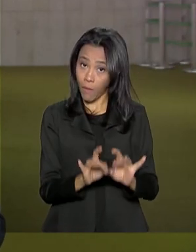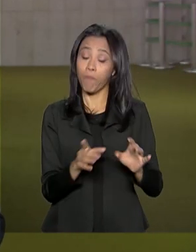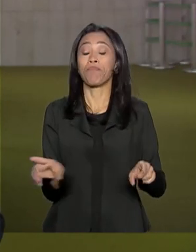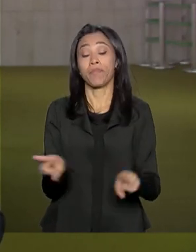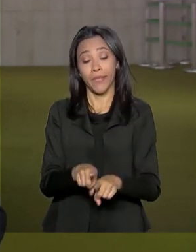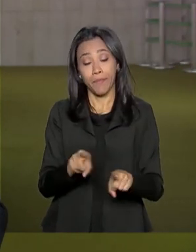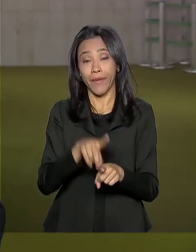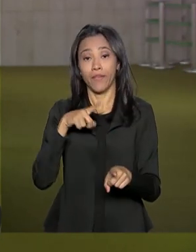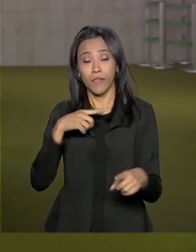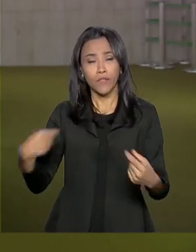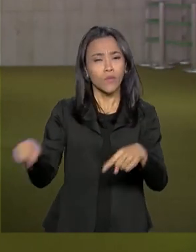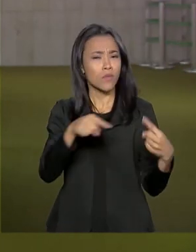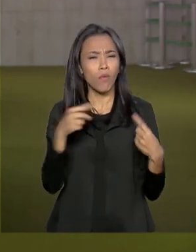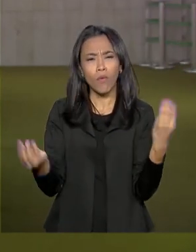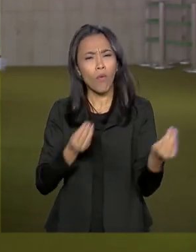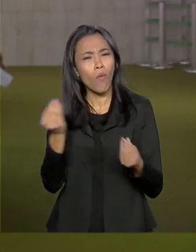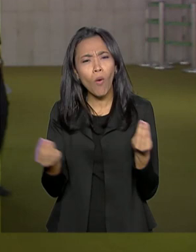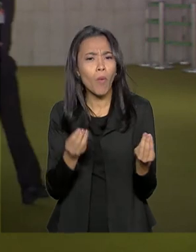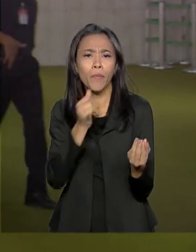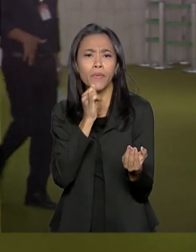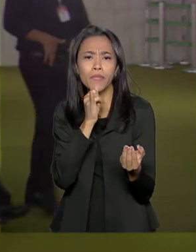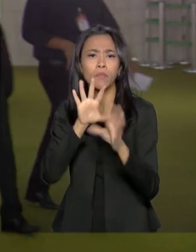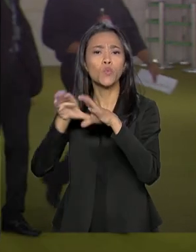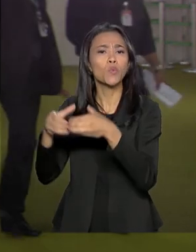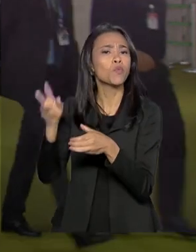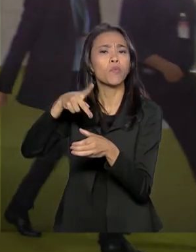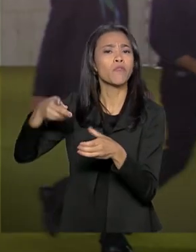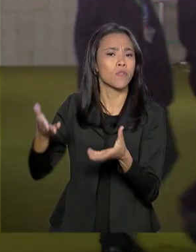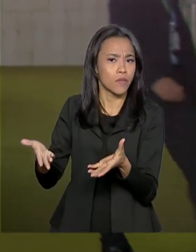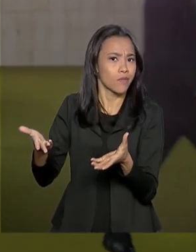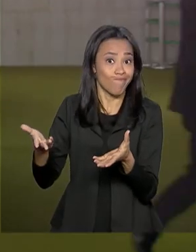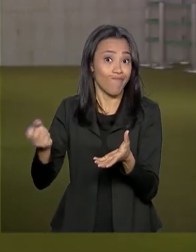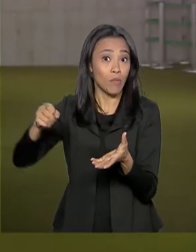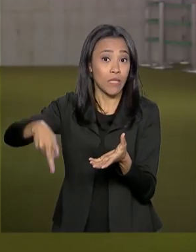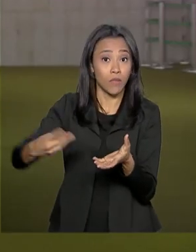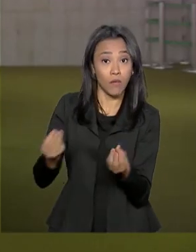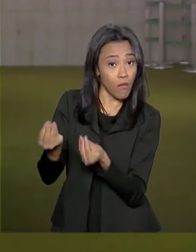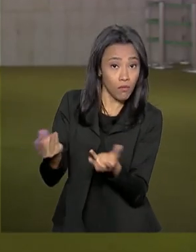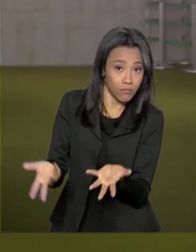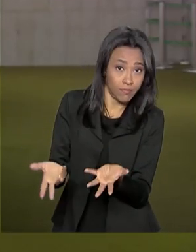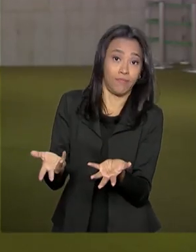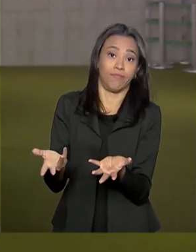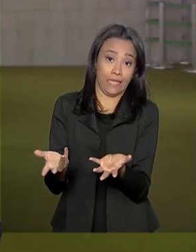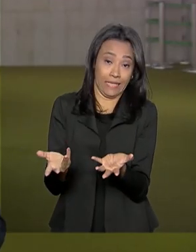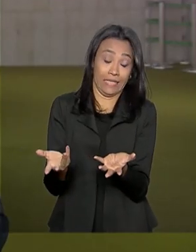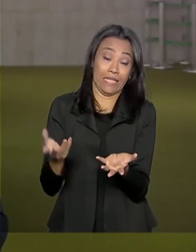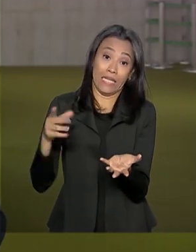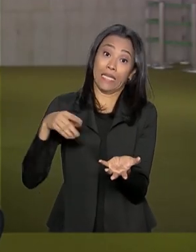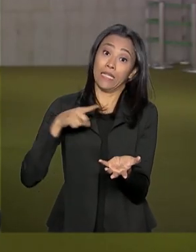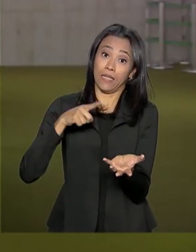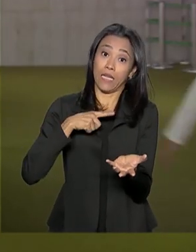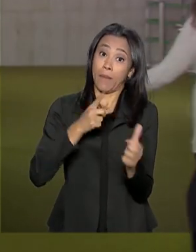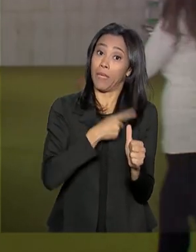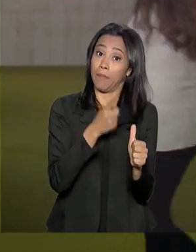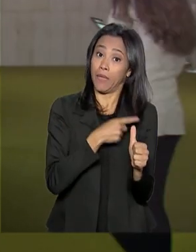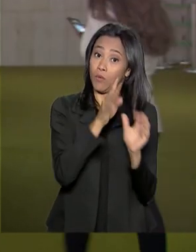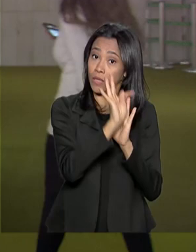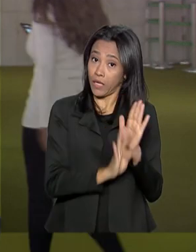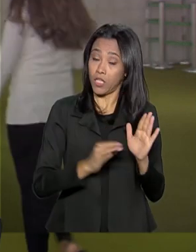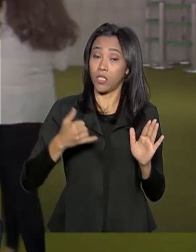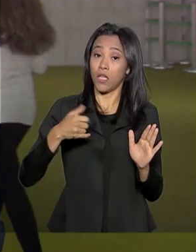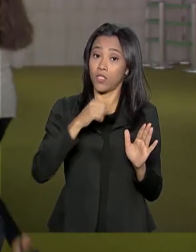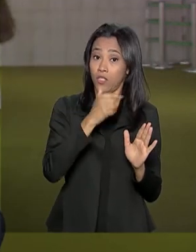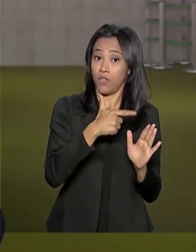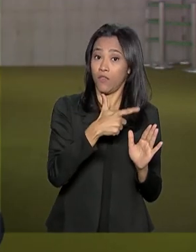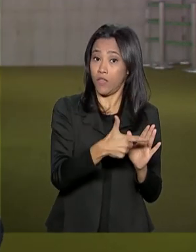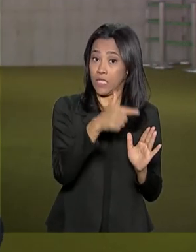discussão sobre como vai ficar a situação dos docentes. A primeira versão prevê uma idade mínima de 57 anos para as